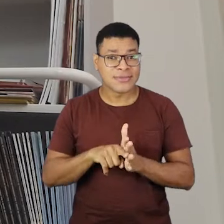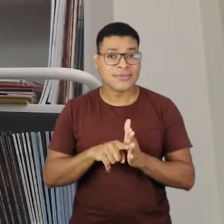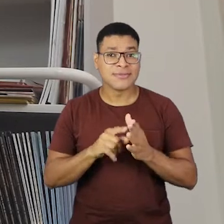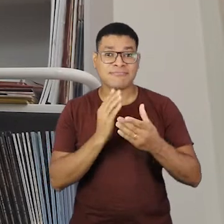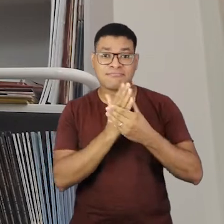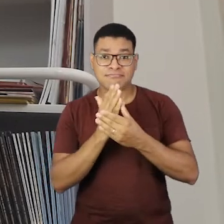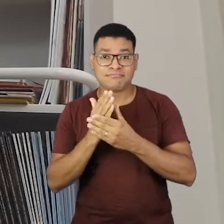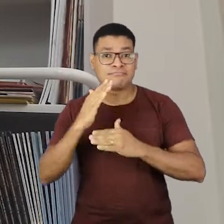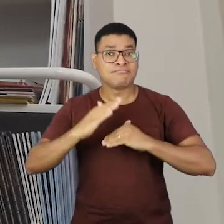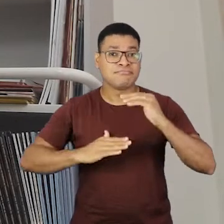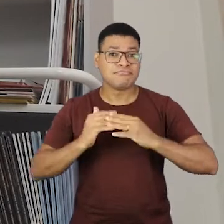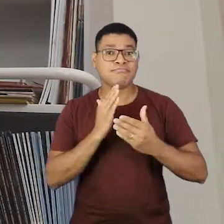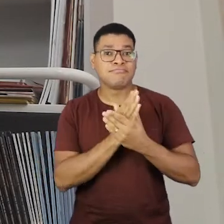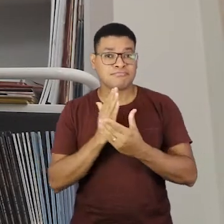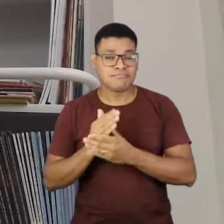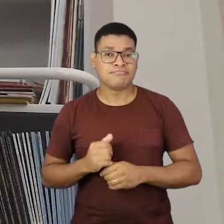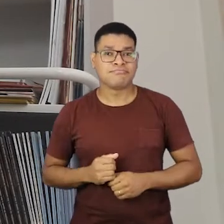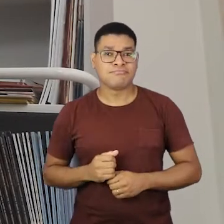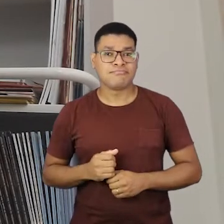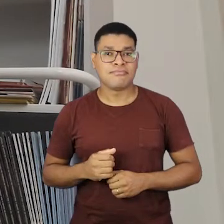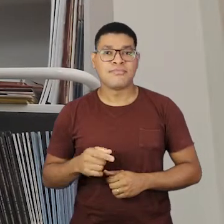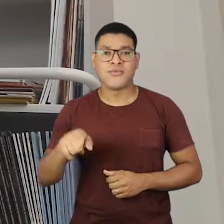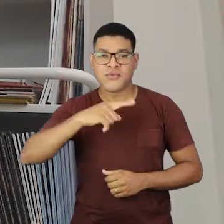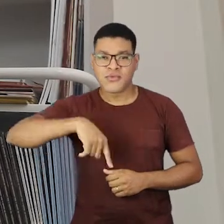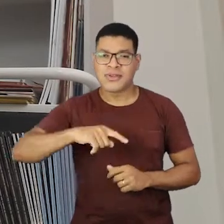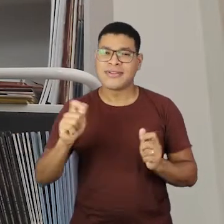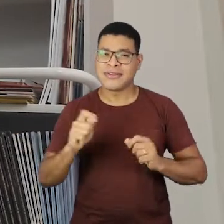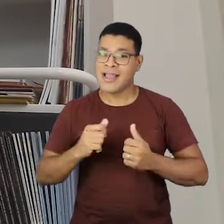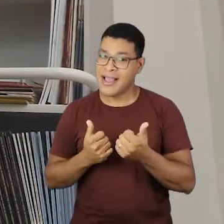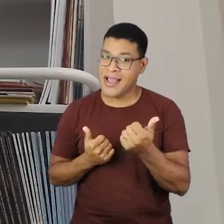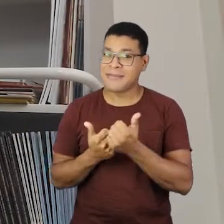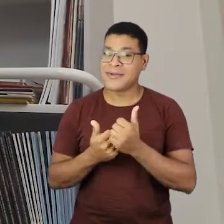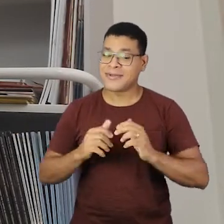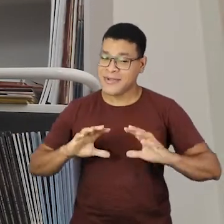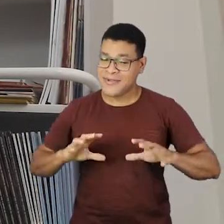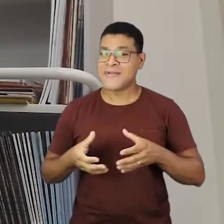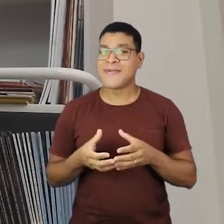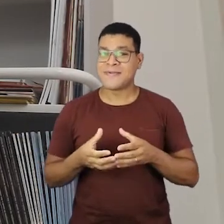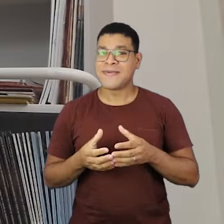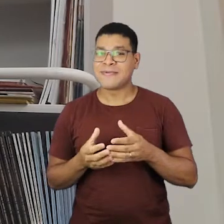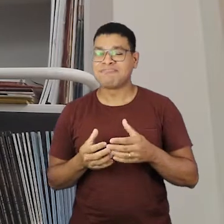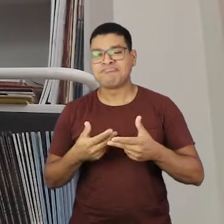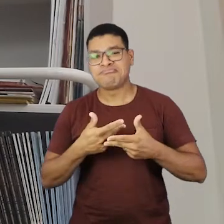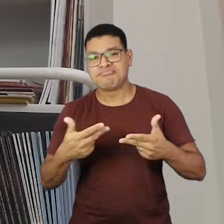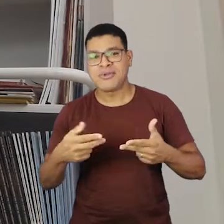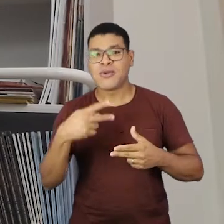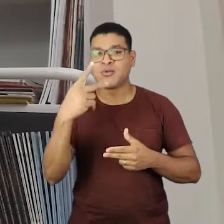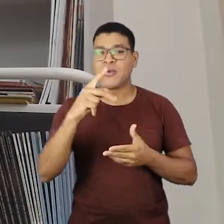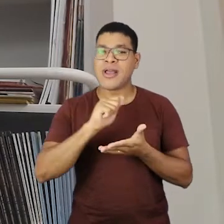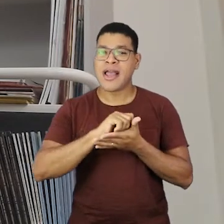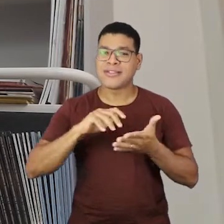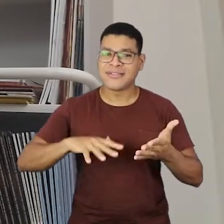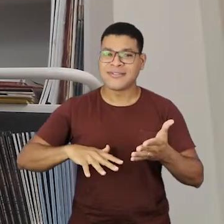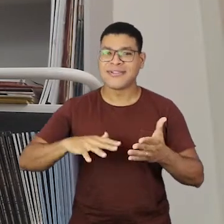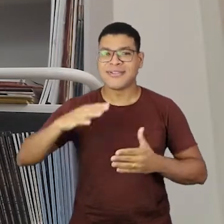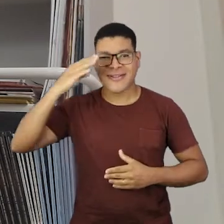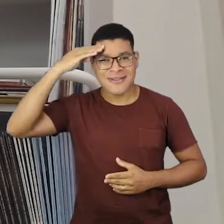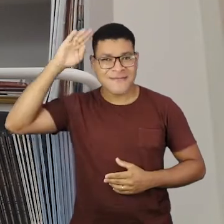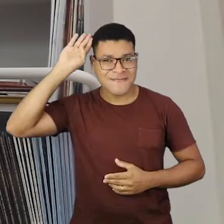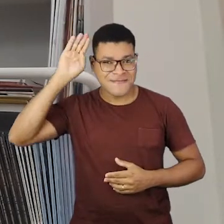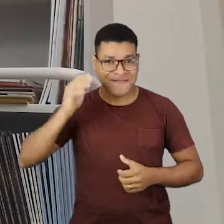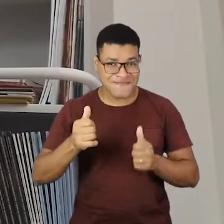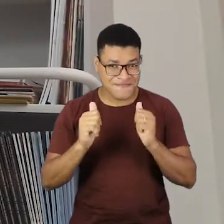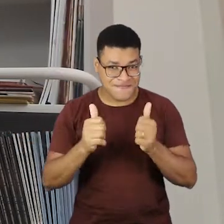biblioteca, bibliotecário. Conte com toda a nossa equipe para auxílio nas suas atividades